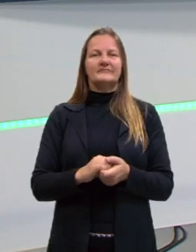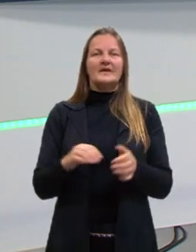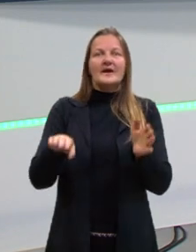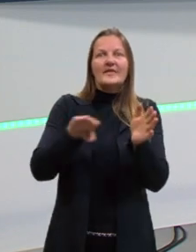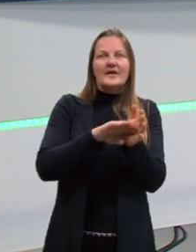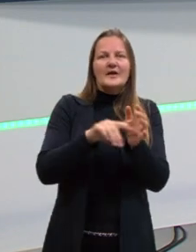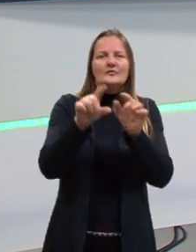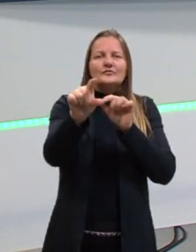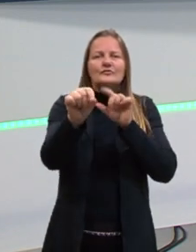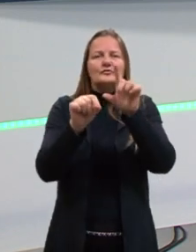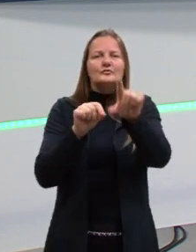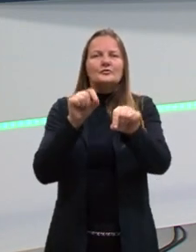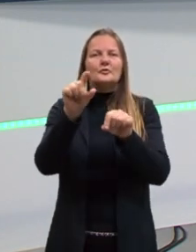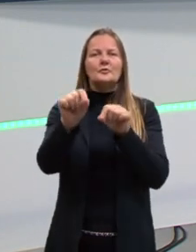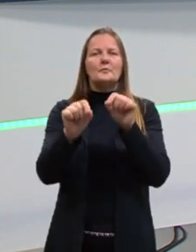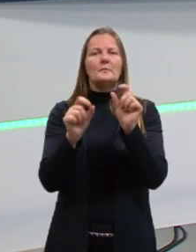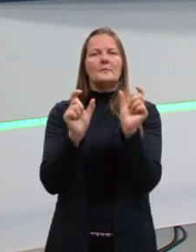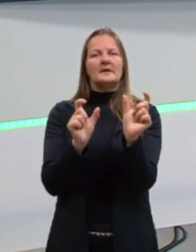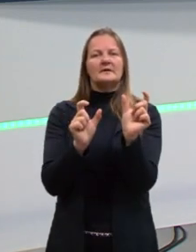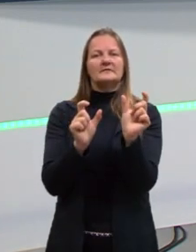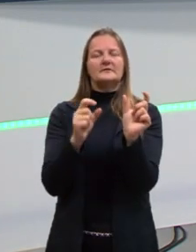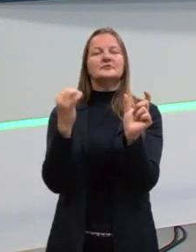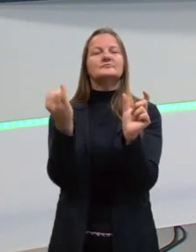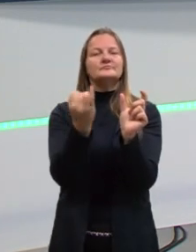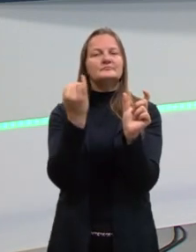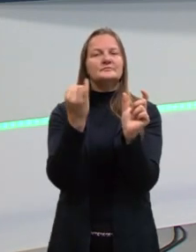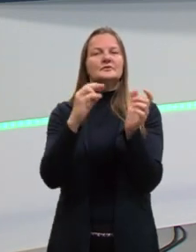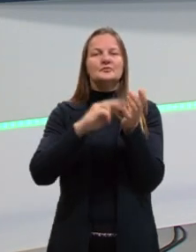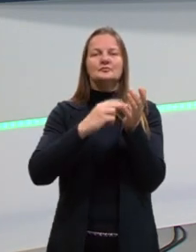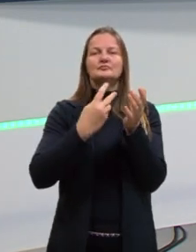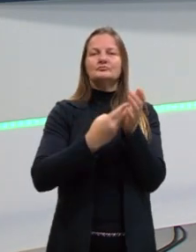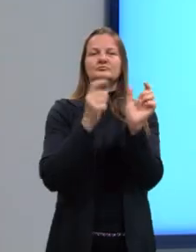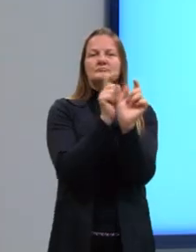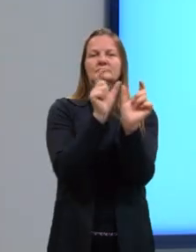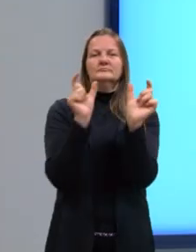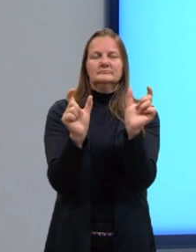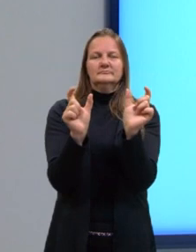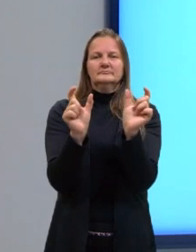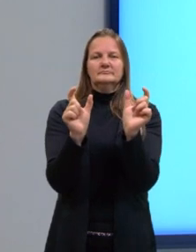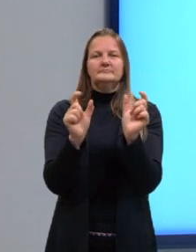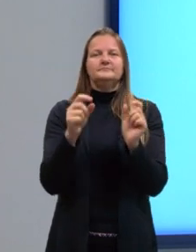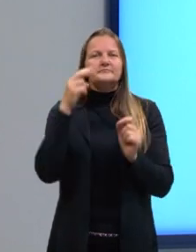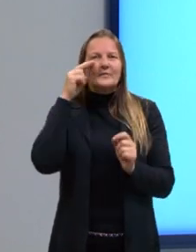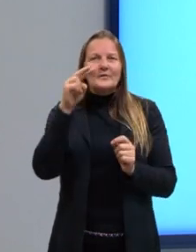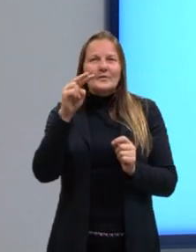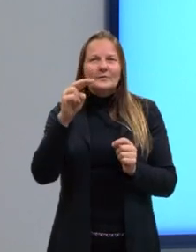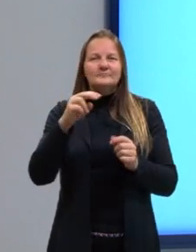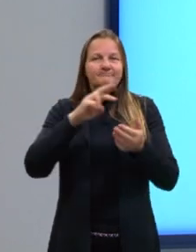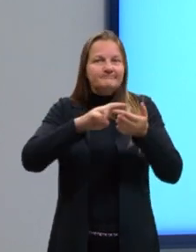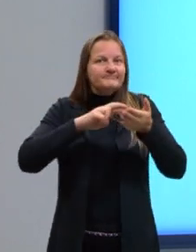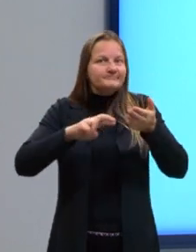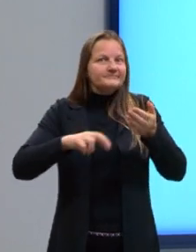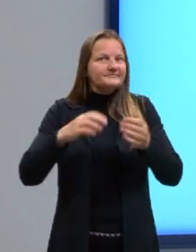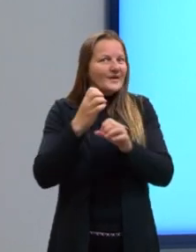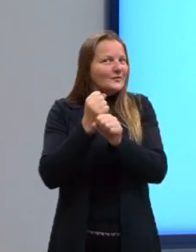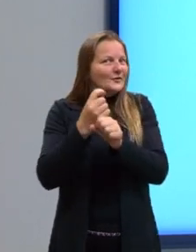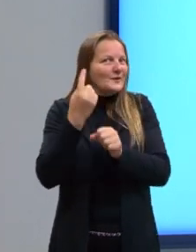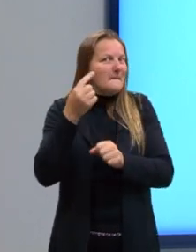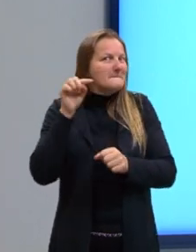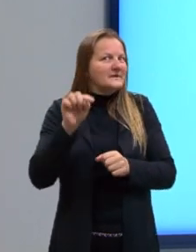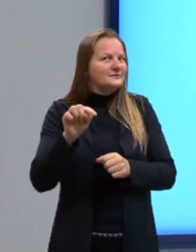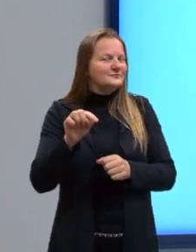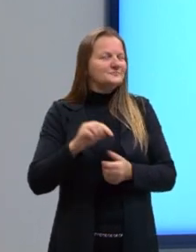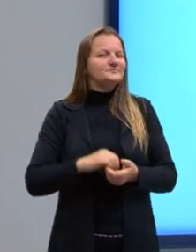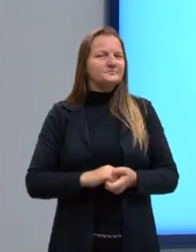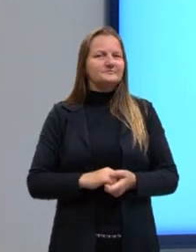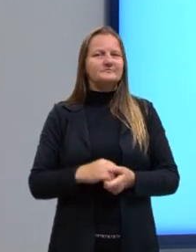da seleção das palavras. E da importância desses sinônimos. E aí, gente dá uma olhadinha nas redações Nota 1000. Os